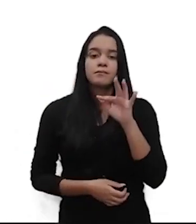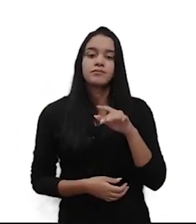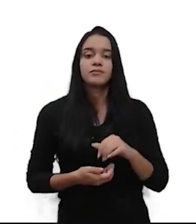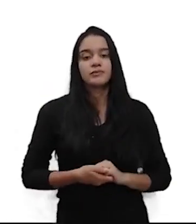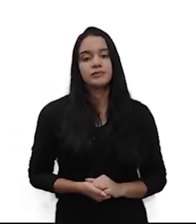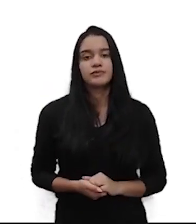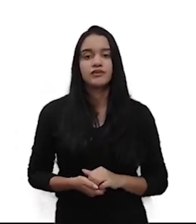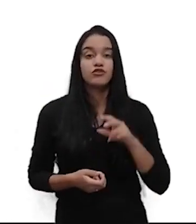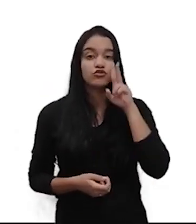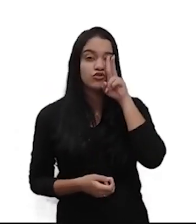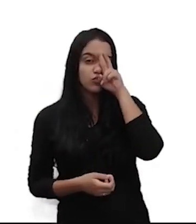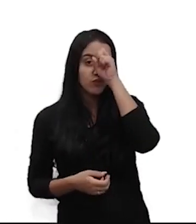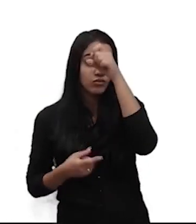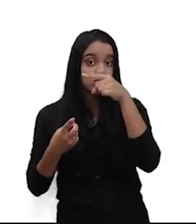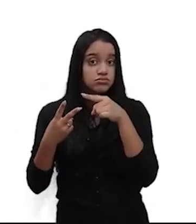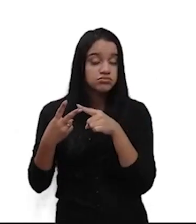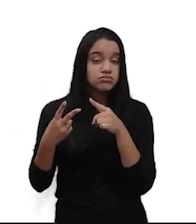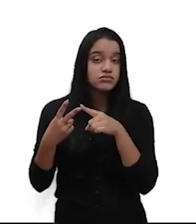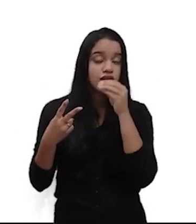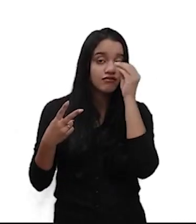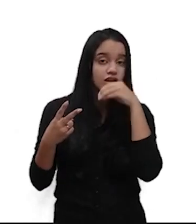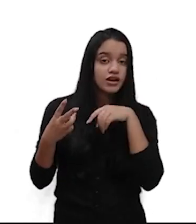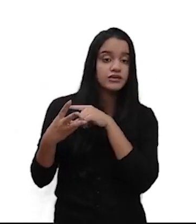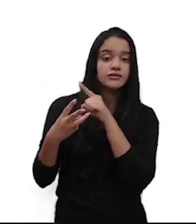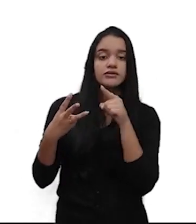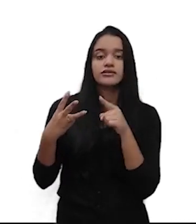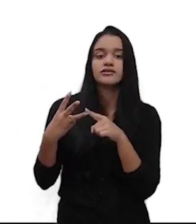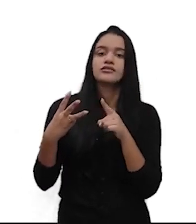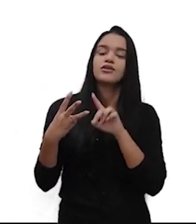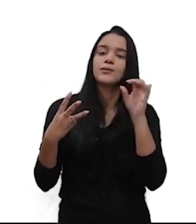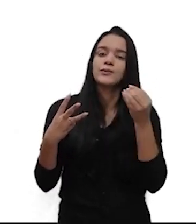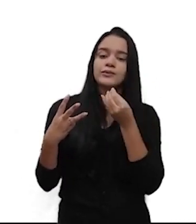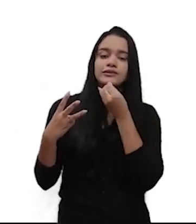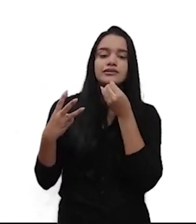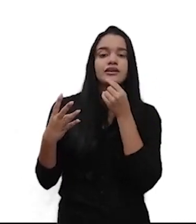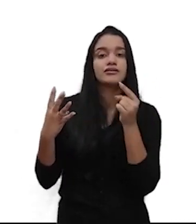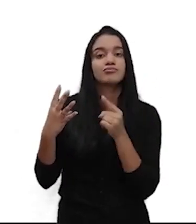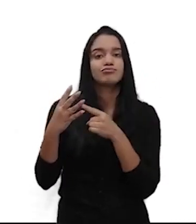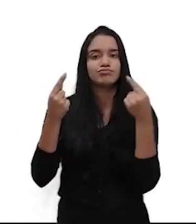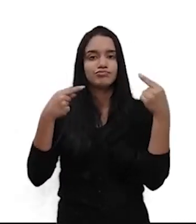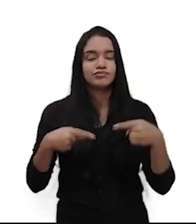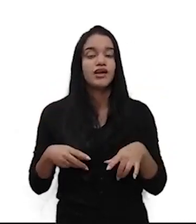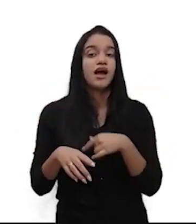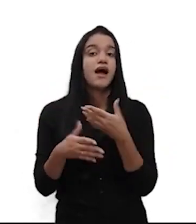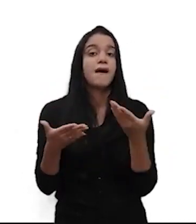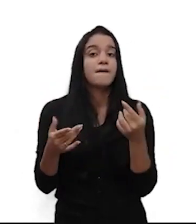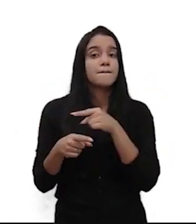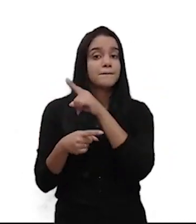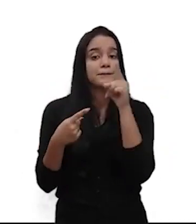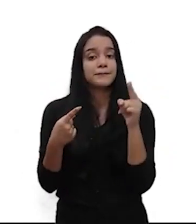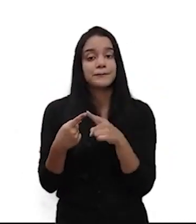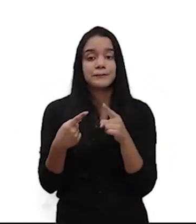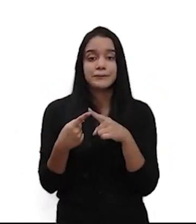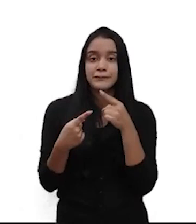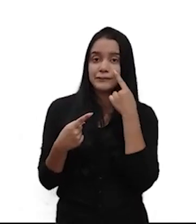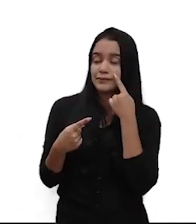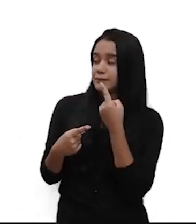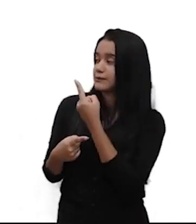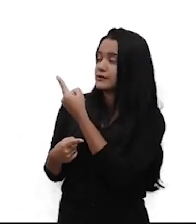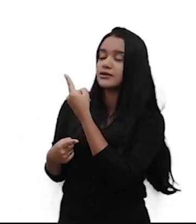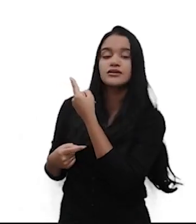fraquezas, oportunidades e ameaças. Esse quadrante que você está vendo aí, a primeira faixa superior,